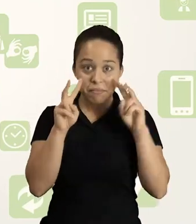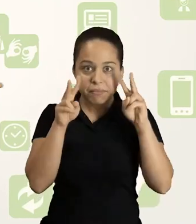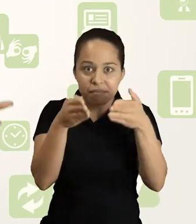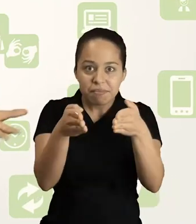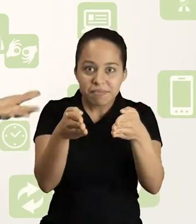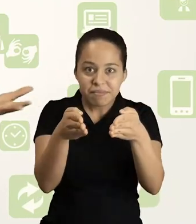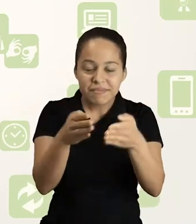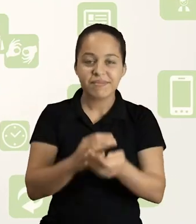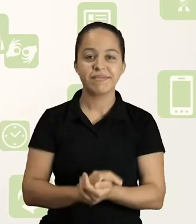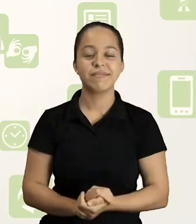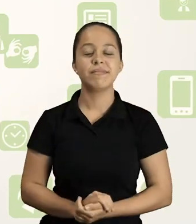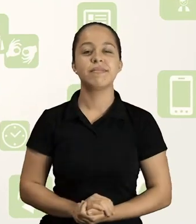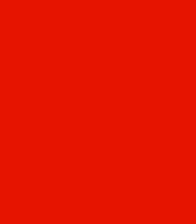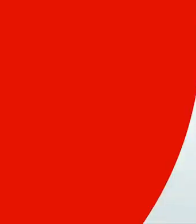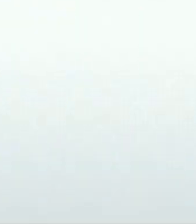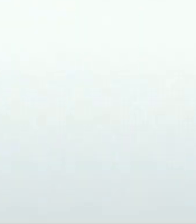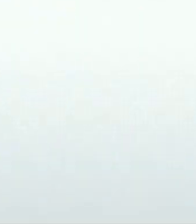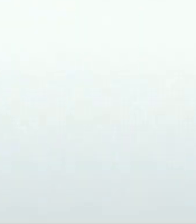Um grande abraço.